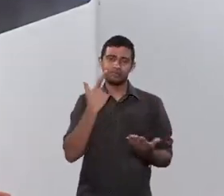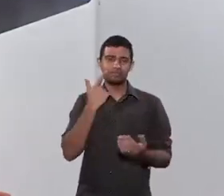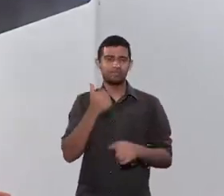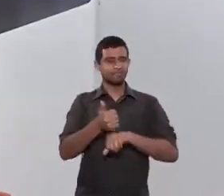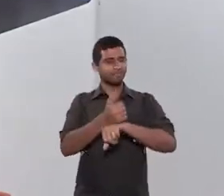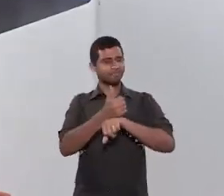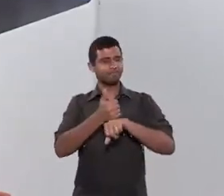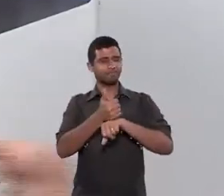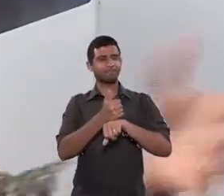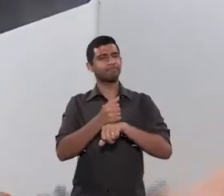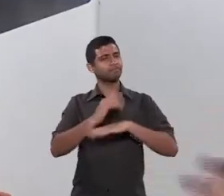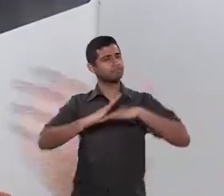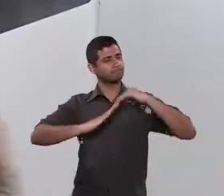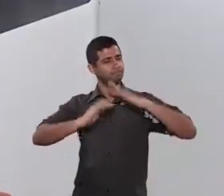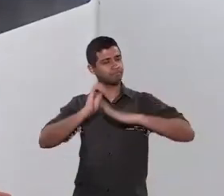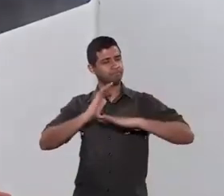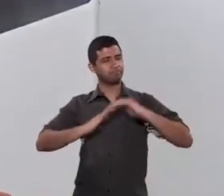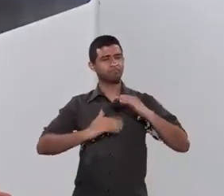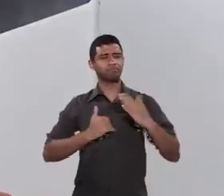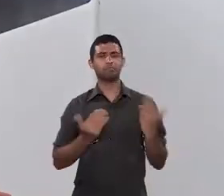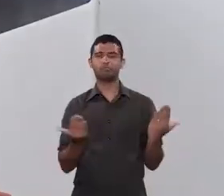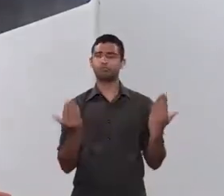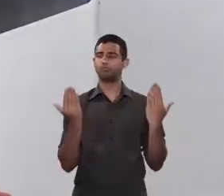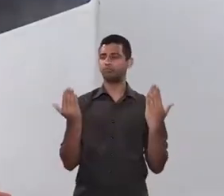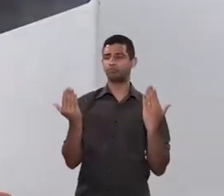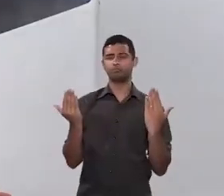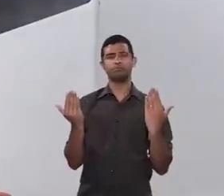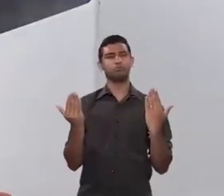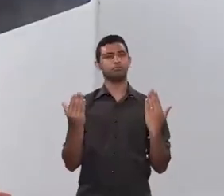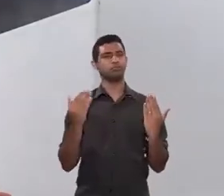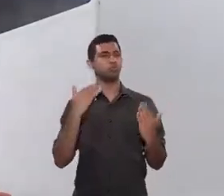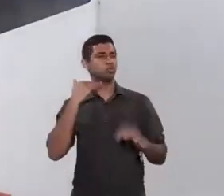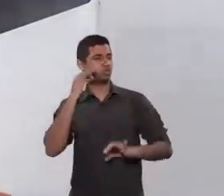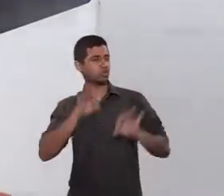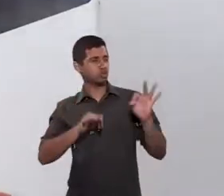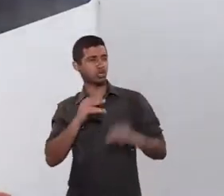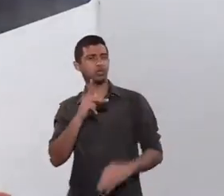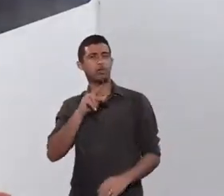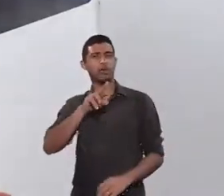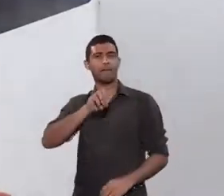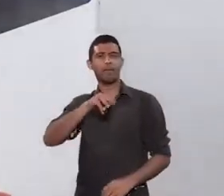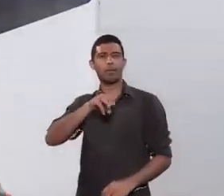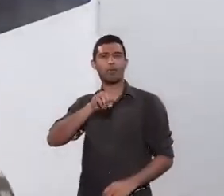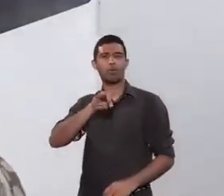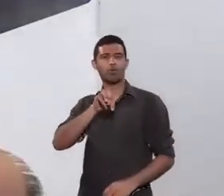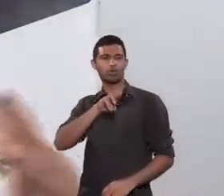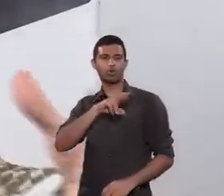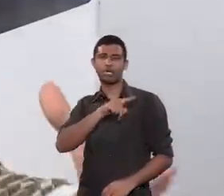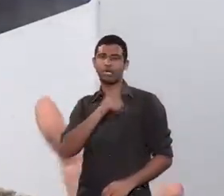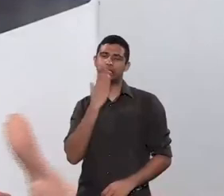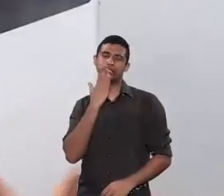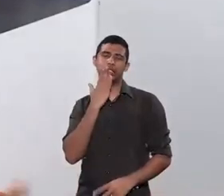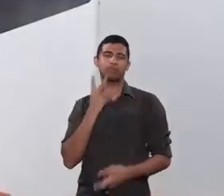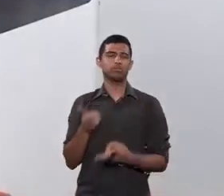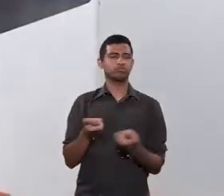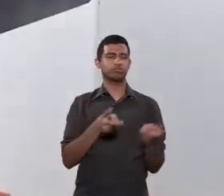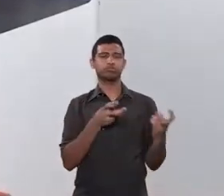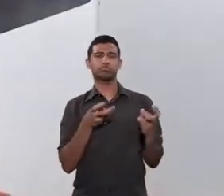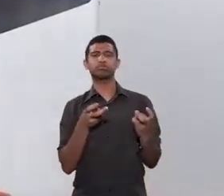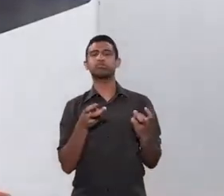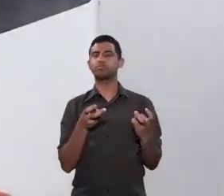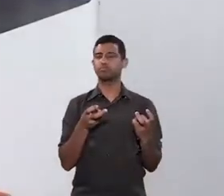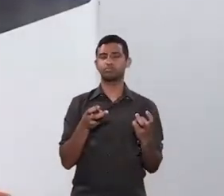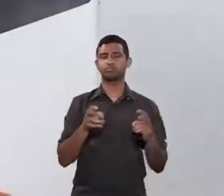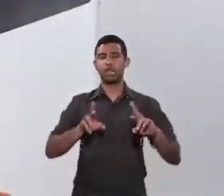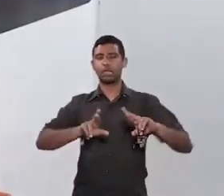o profissional bem capacitado seja o advogado o psicólogo o perito o juiz o promotor eles precisam saber identificar